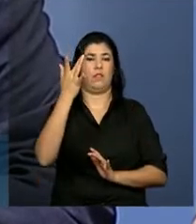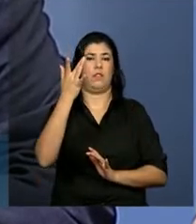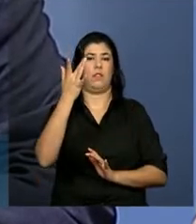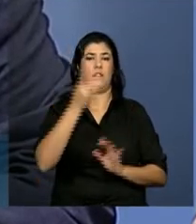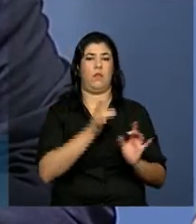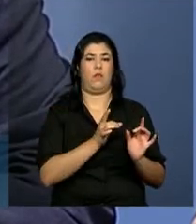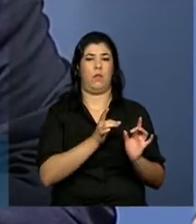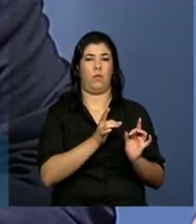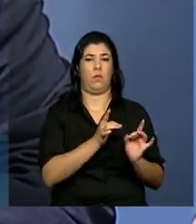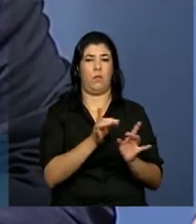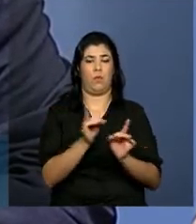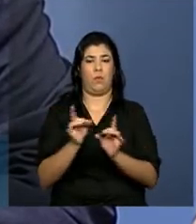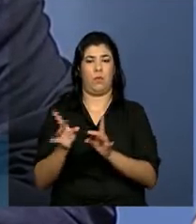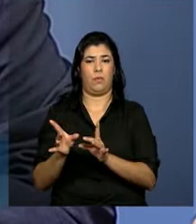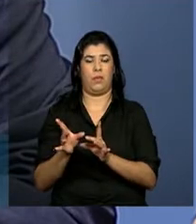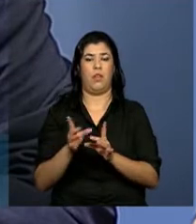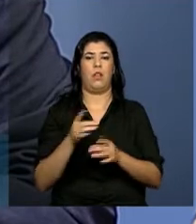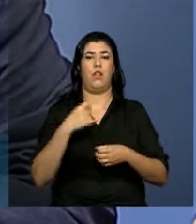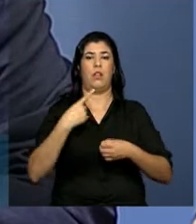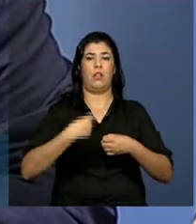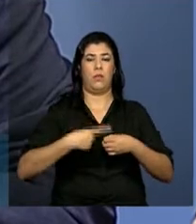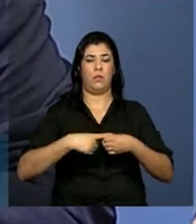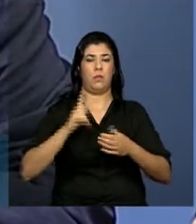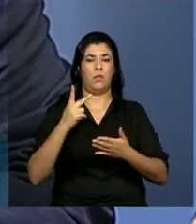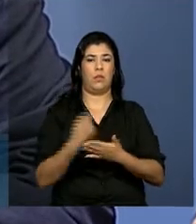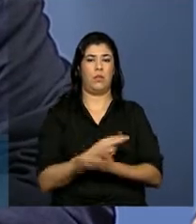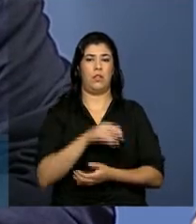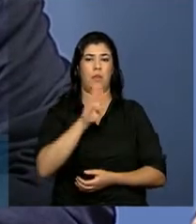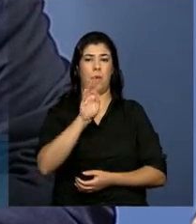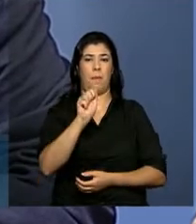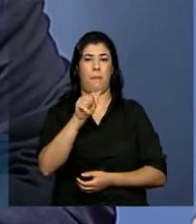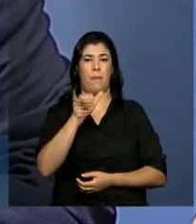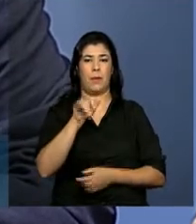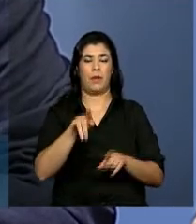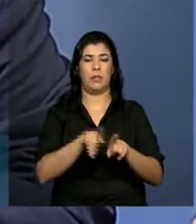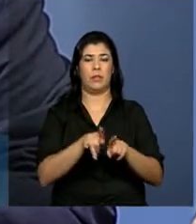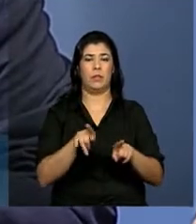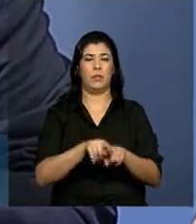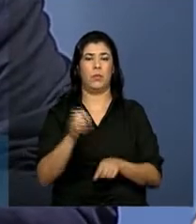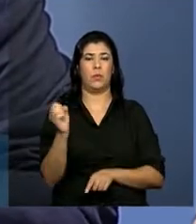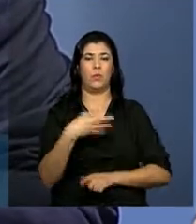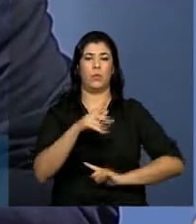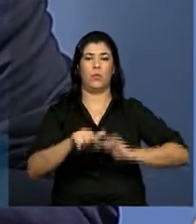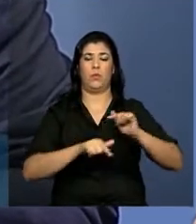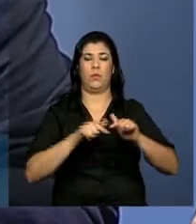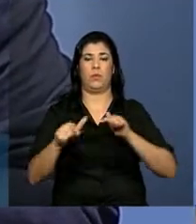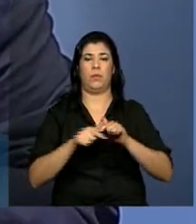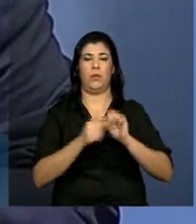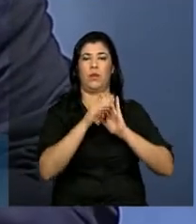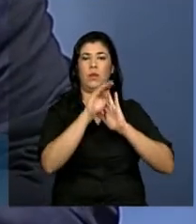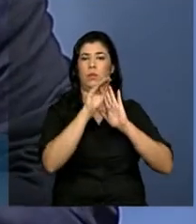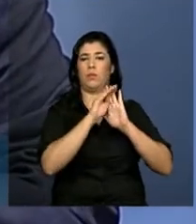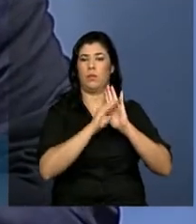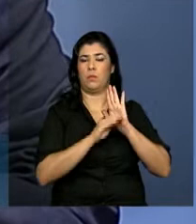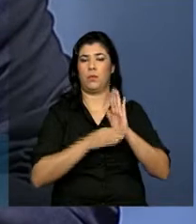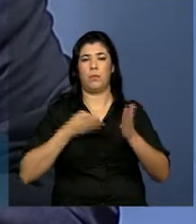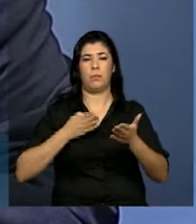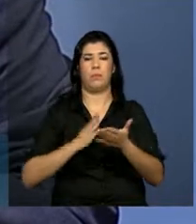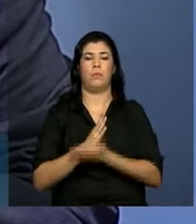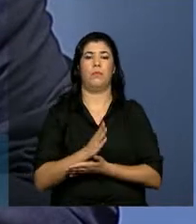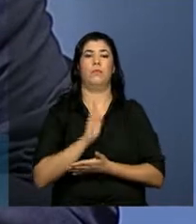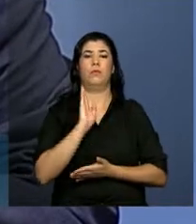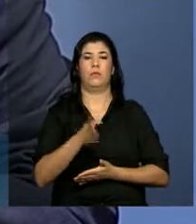atingido em Bali e do novo programa de trabalho da organização, programa de trabalho esse que esperamos seja aprovado